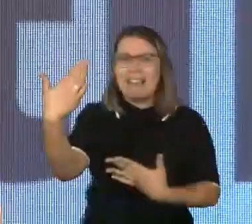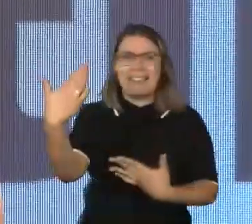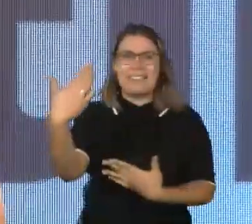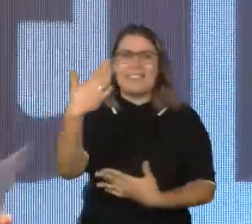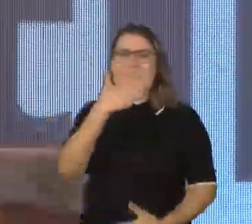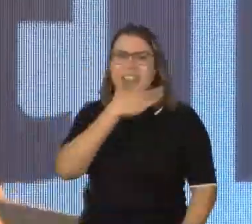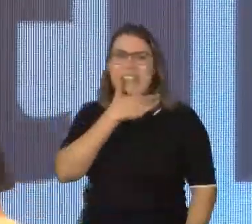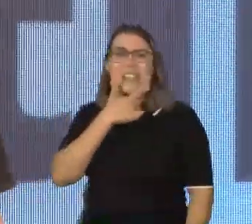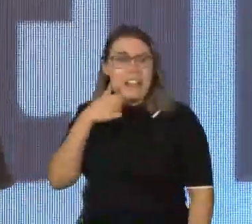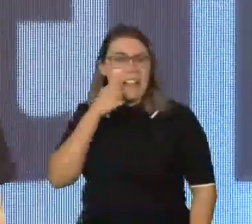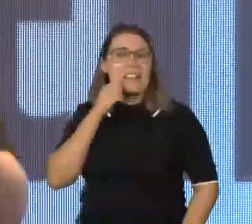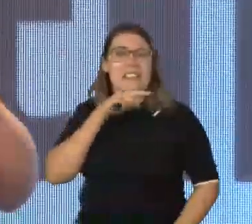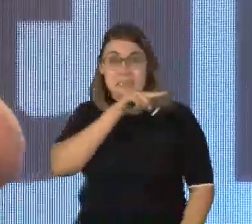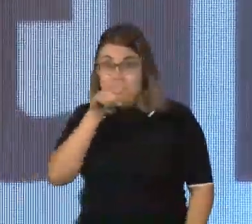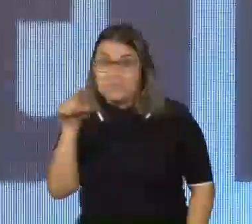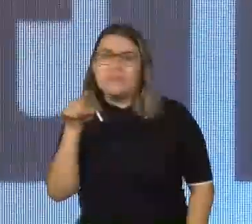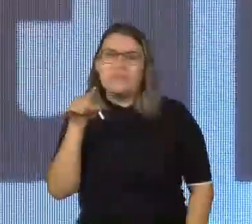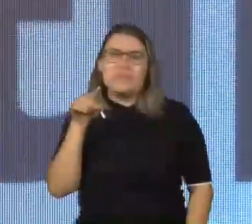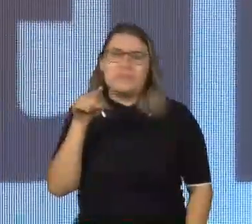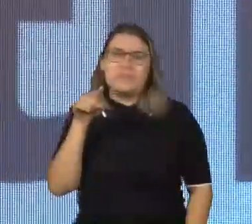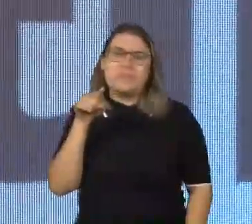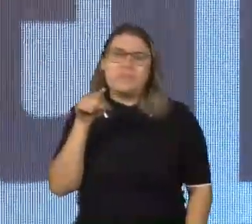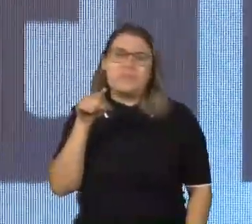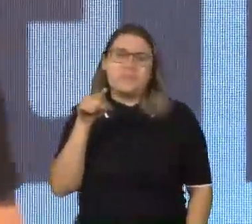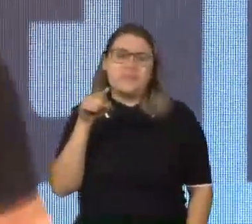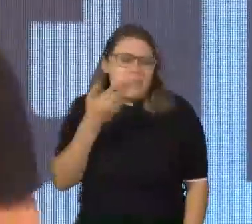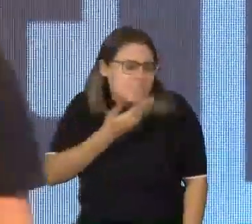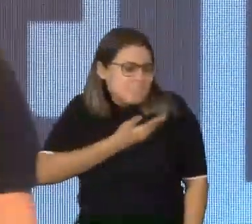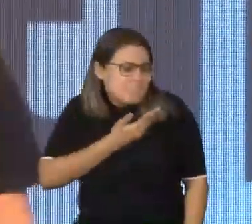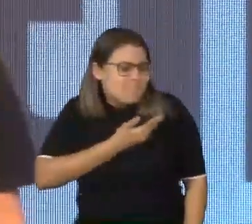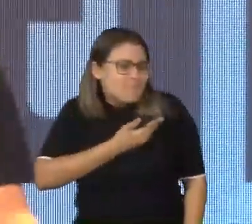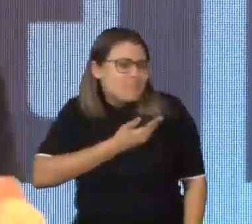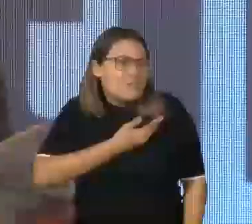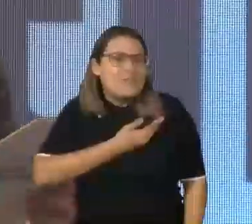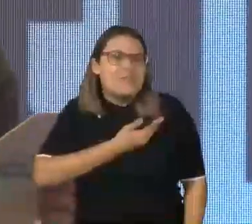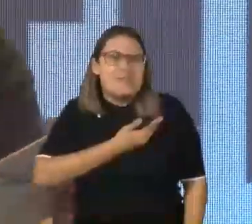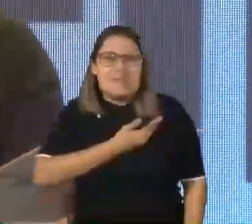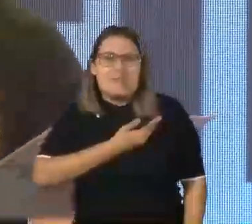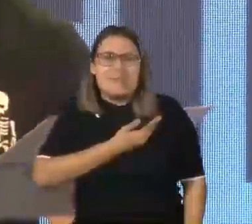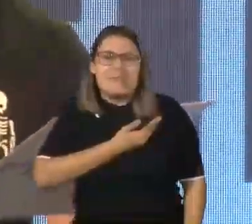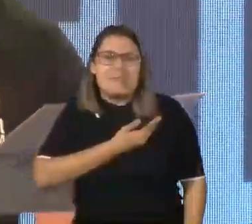vocês, pelo nosso querido colega, Alex do Aço,